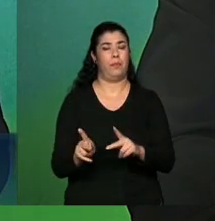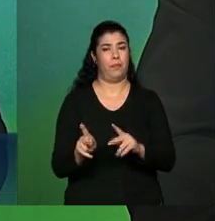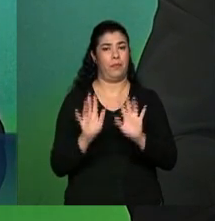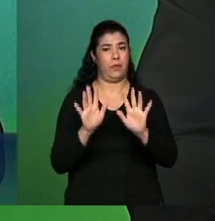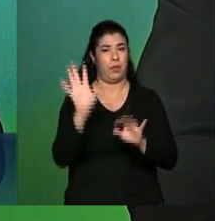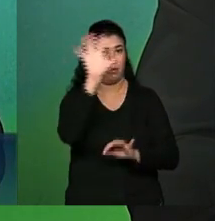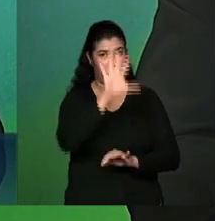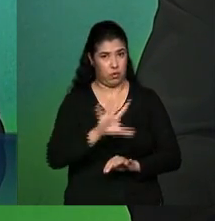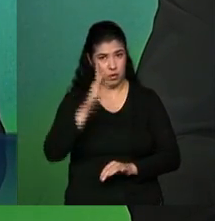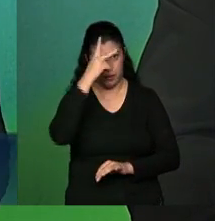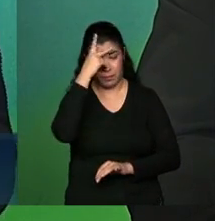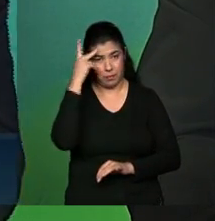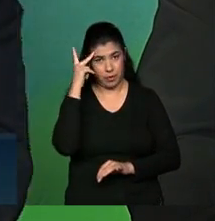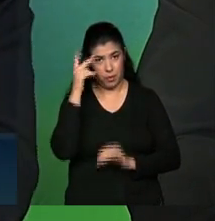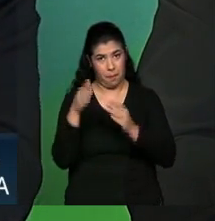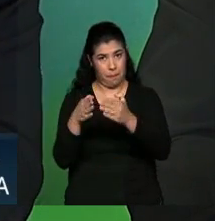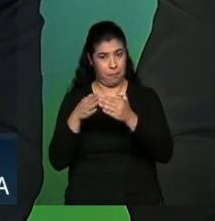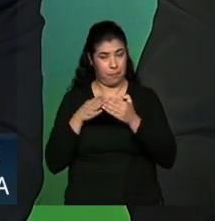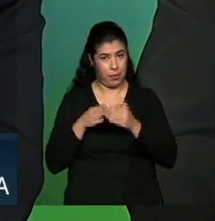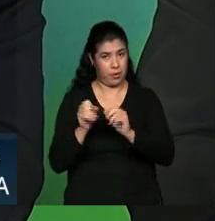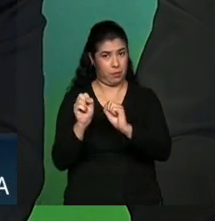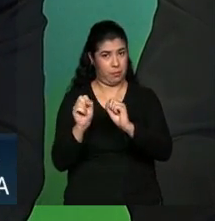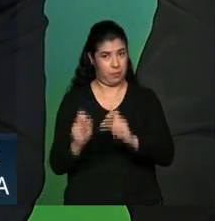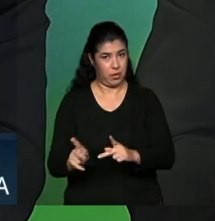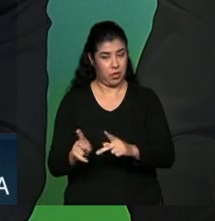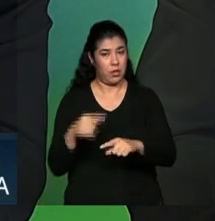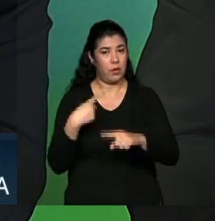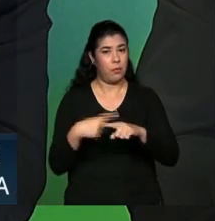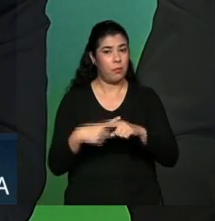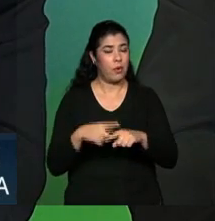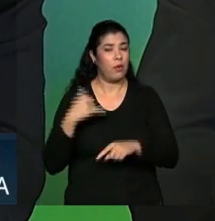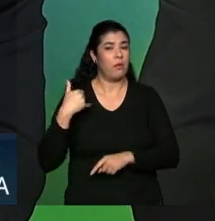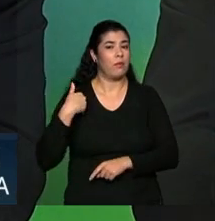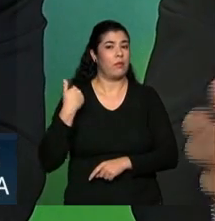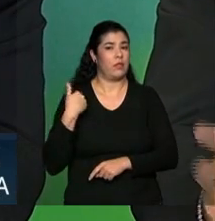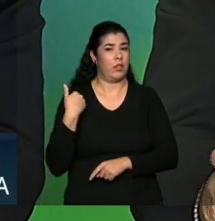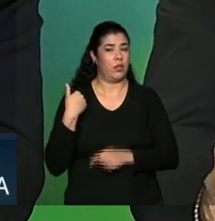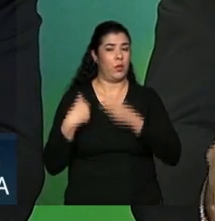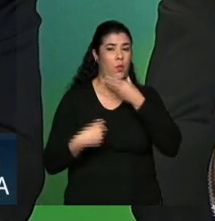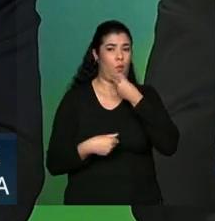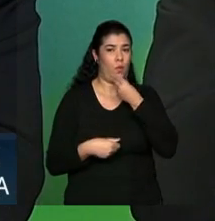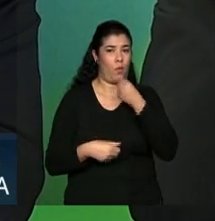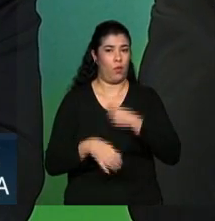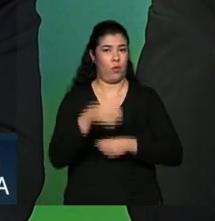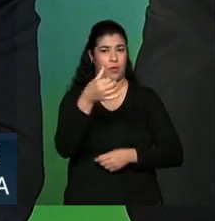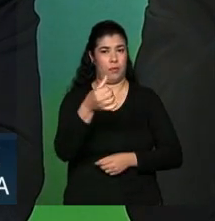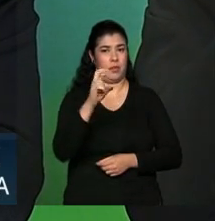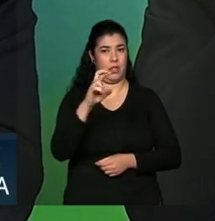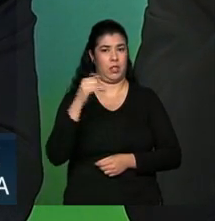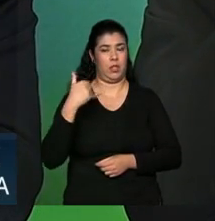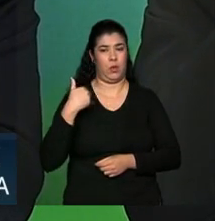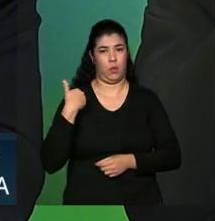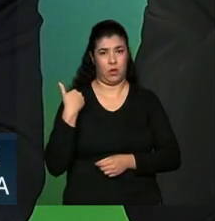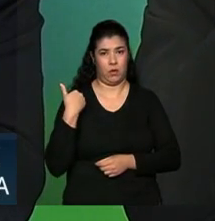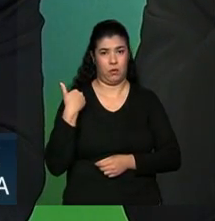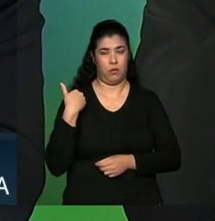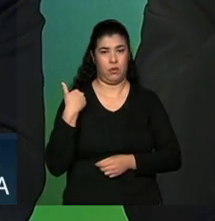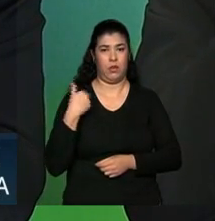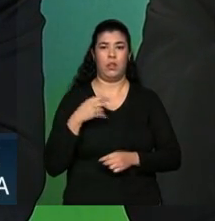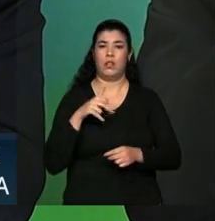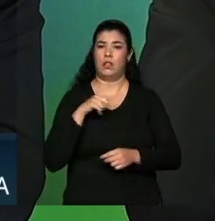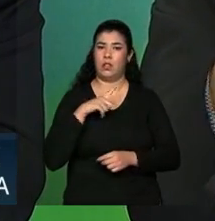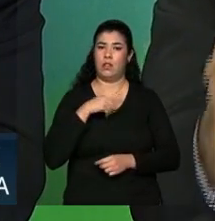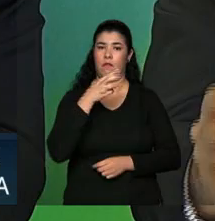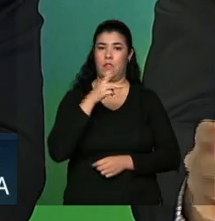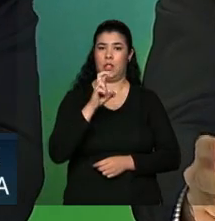por idade, não é por tempo de contribuição. Então, idade, o homem aos 65, com 35 anos